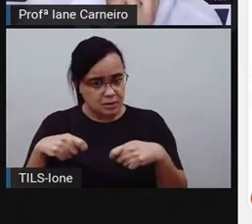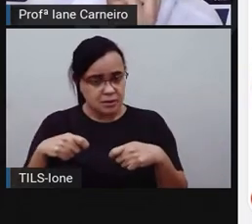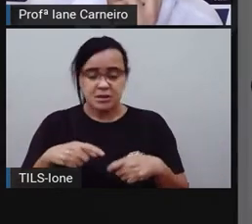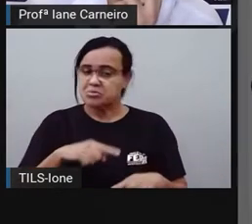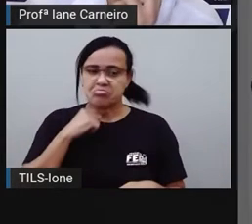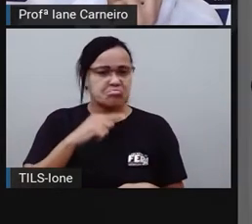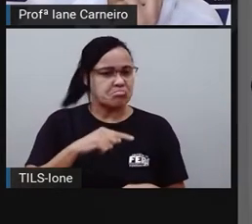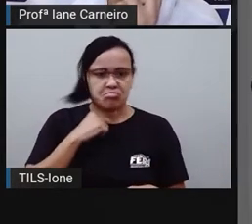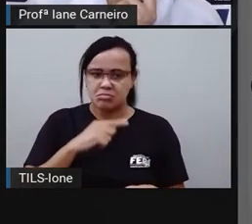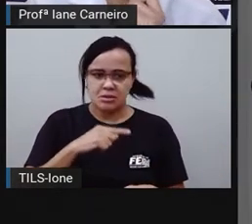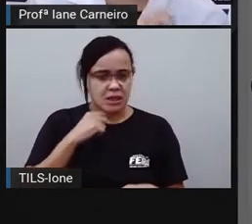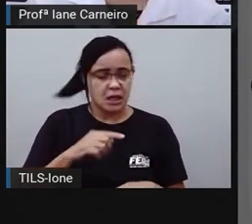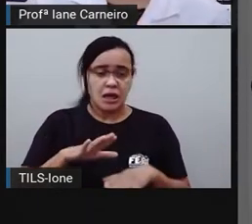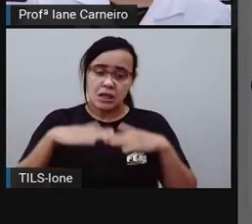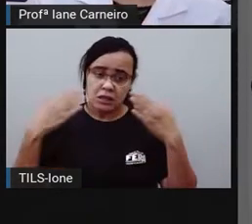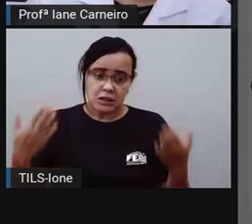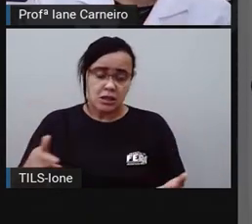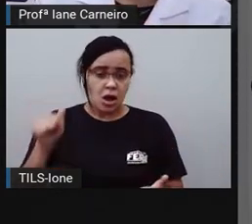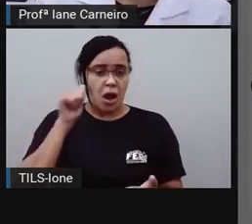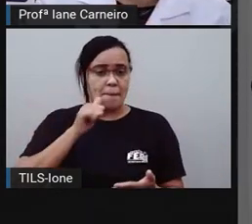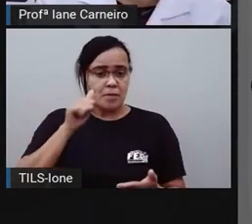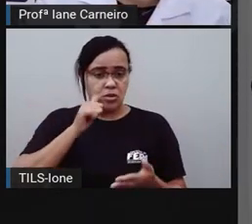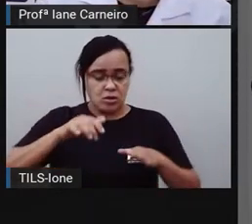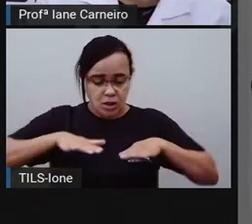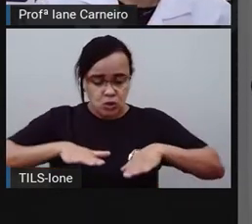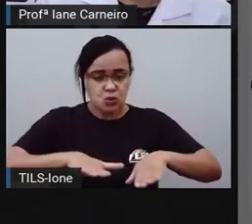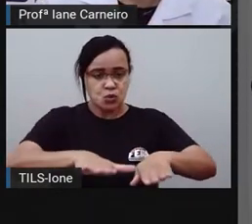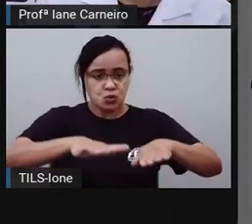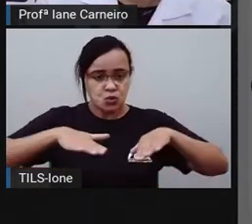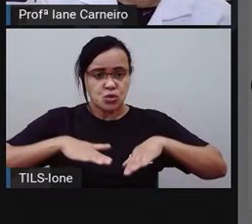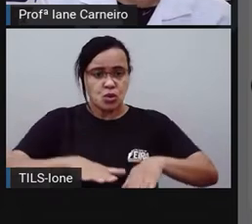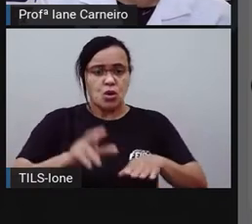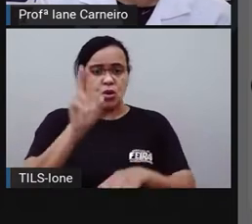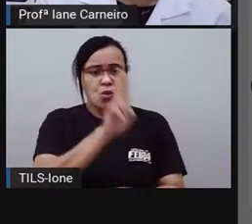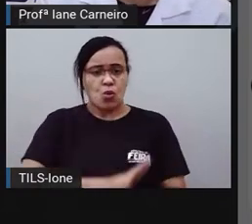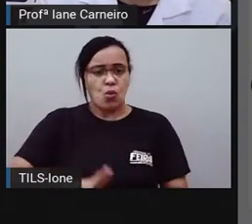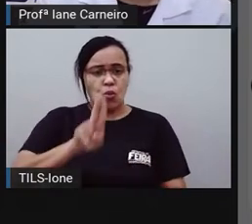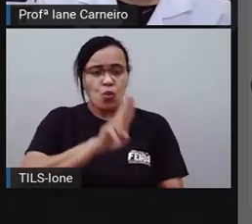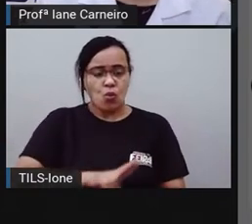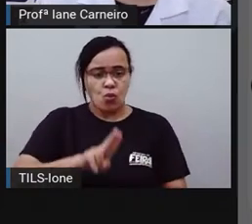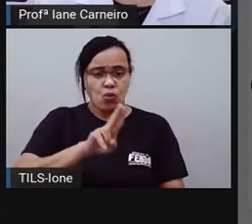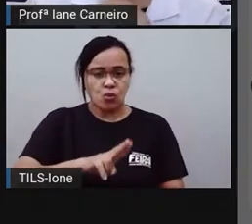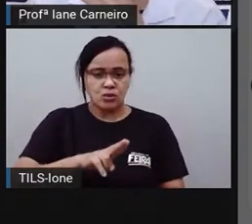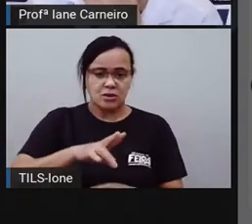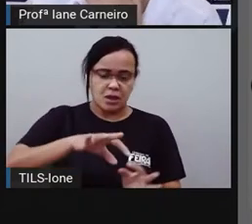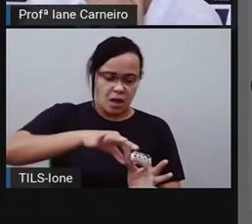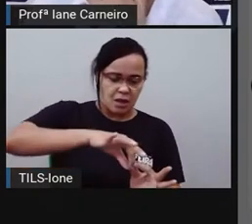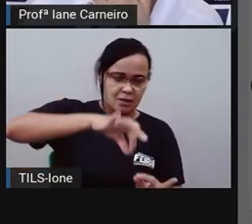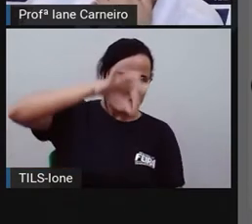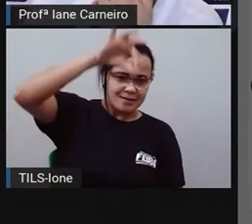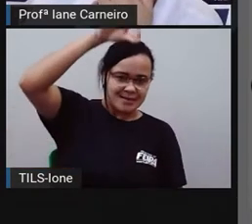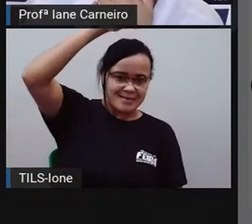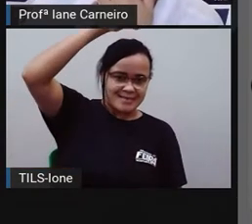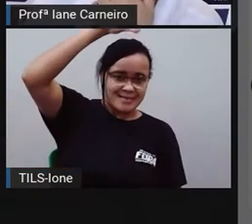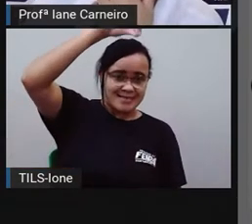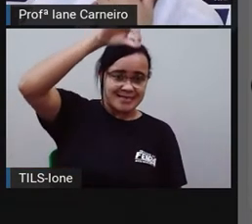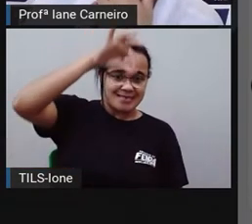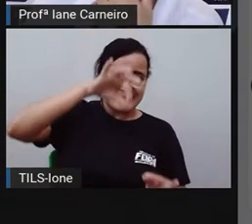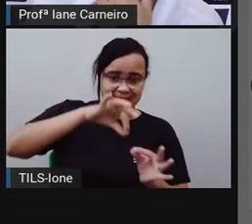dá. Então, o é a costureira faz? A costureira usa uma fita métrica. Olha só.